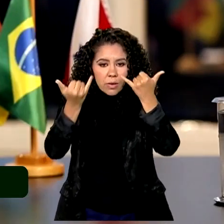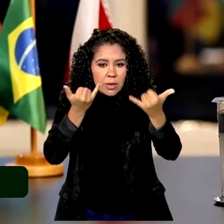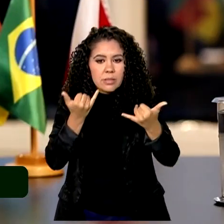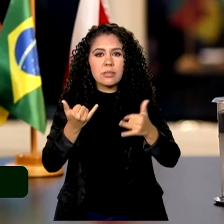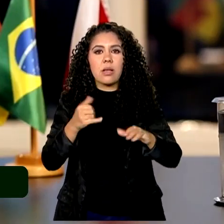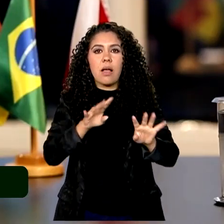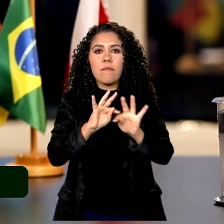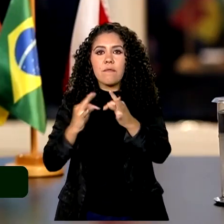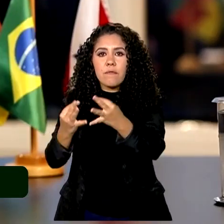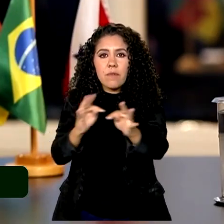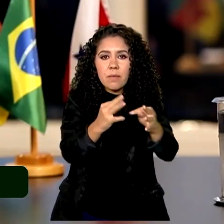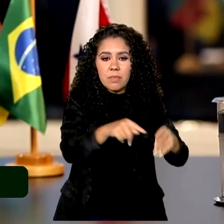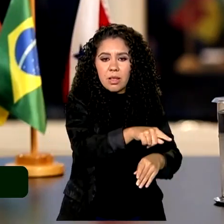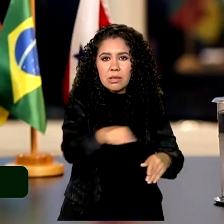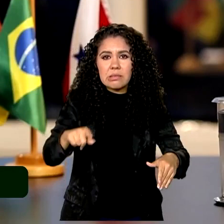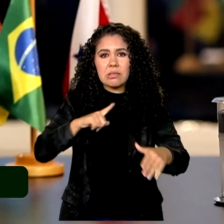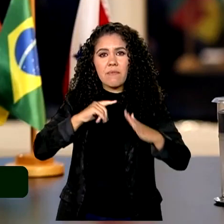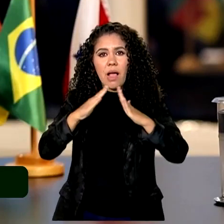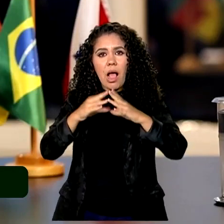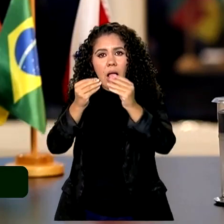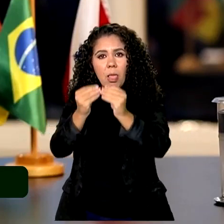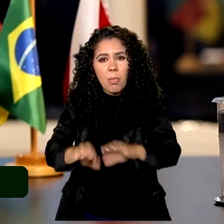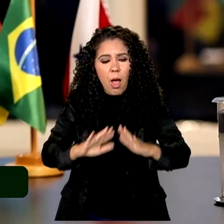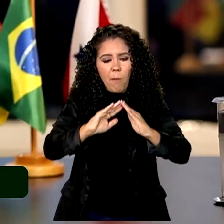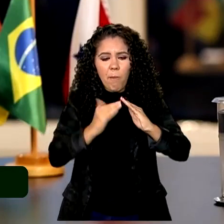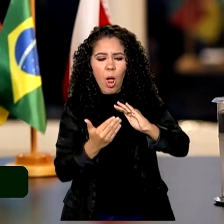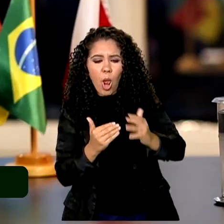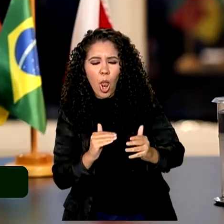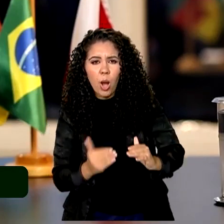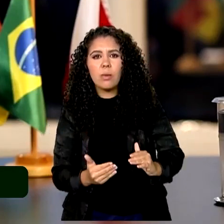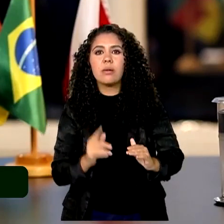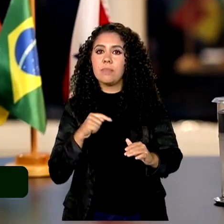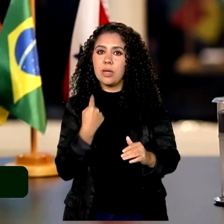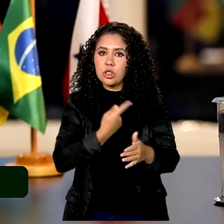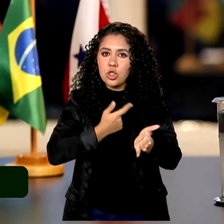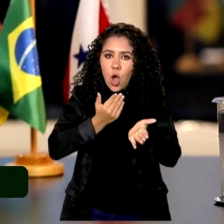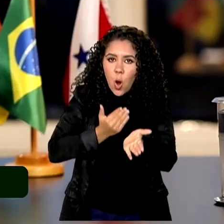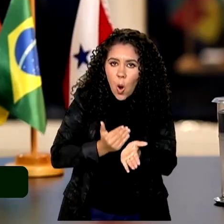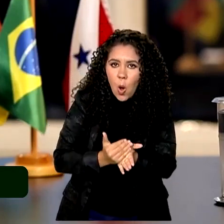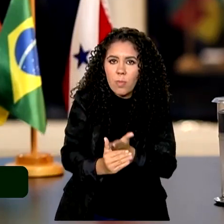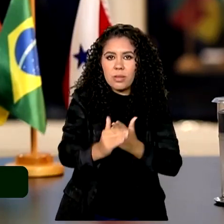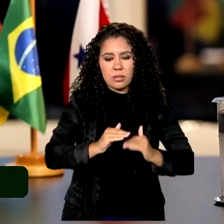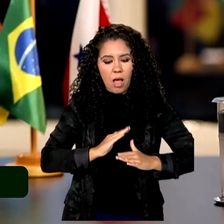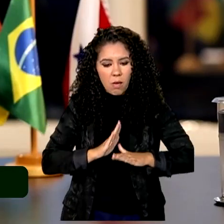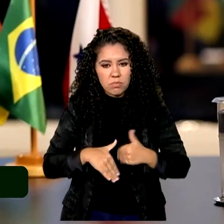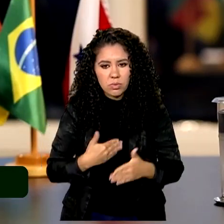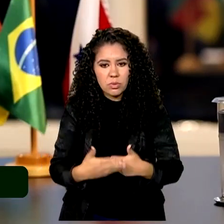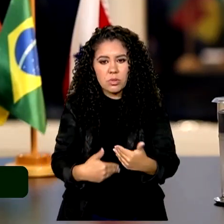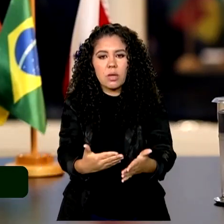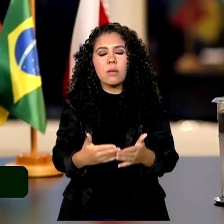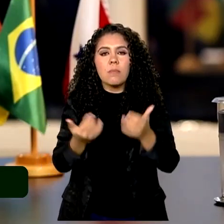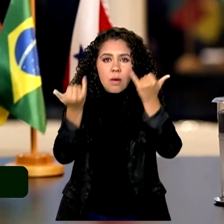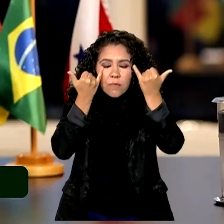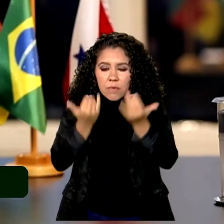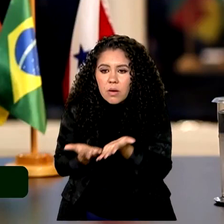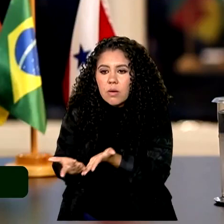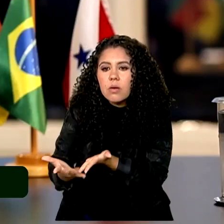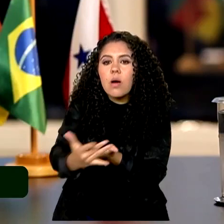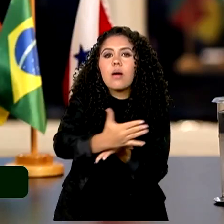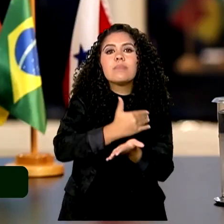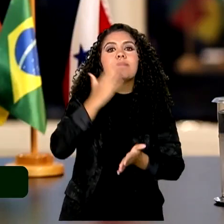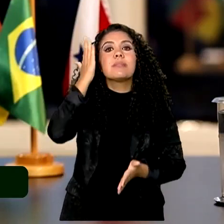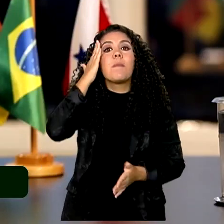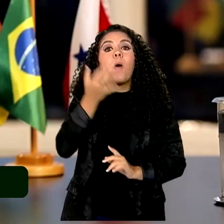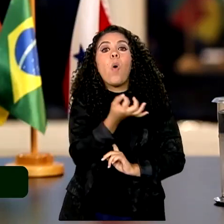suas casas ou destruídas ou que têm as casas condenadas, para que a gente inicie o processo de levantamento para saber quantas casas serão